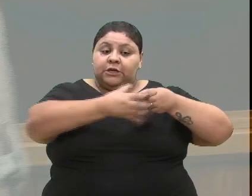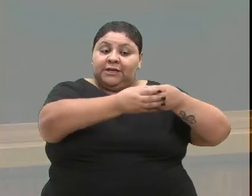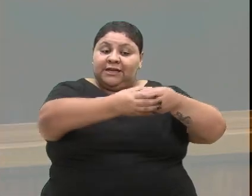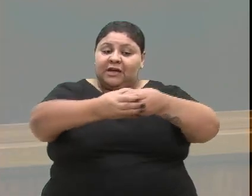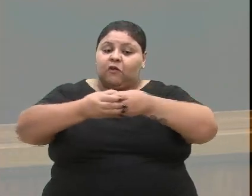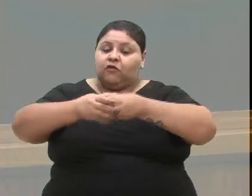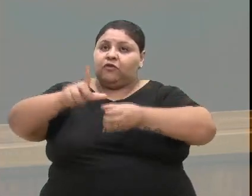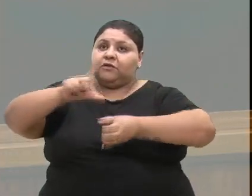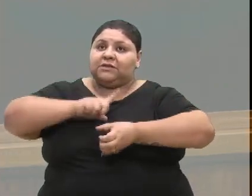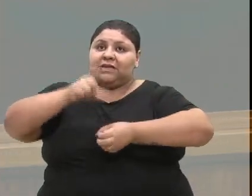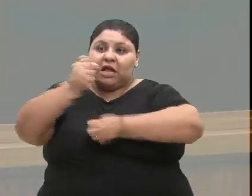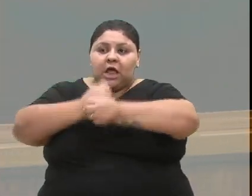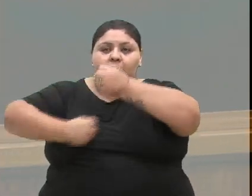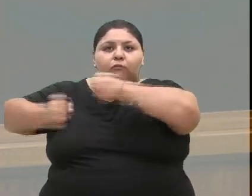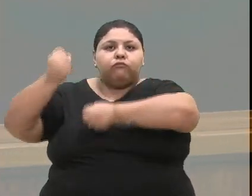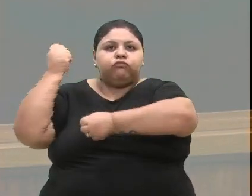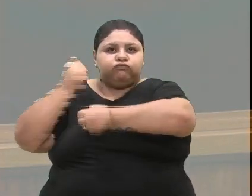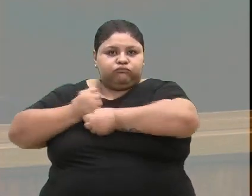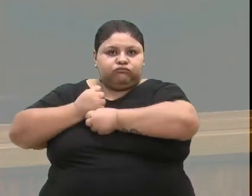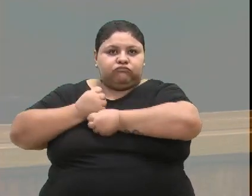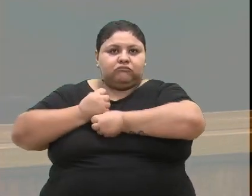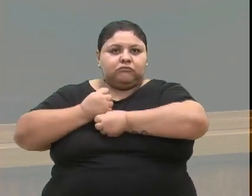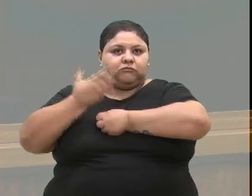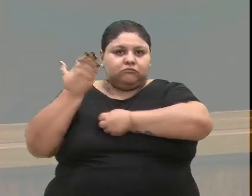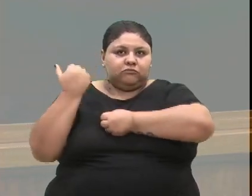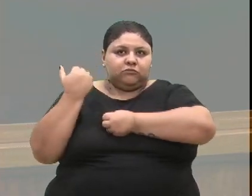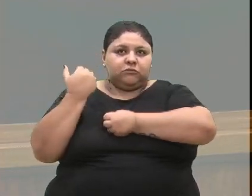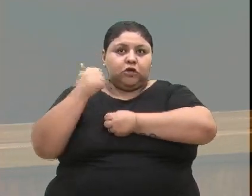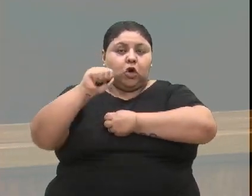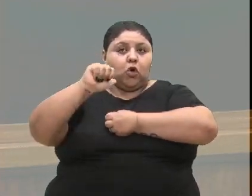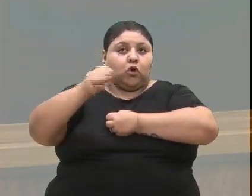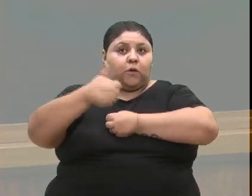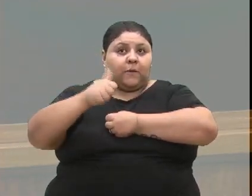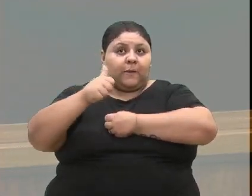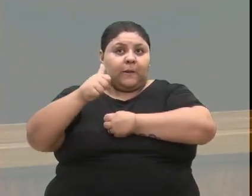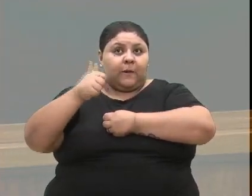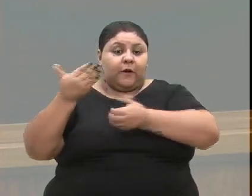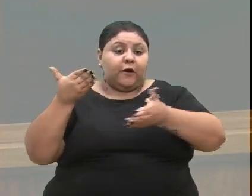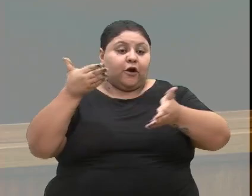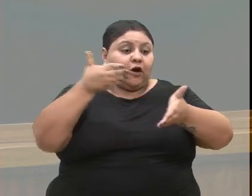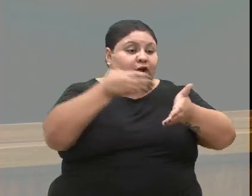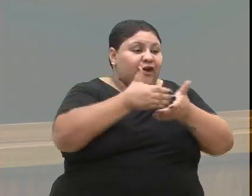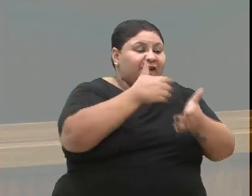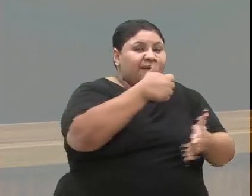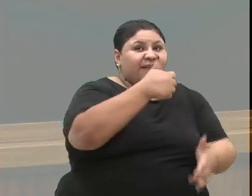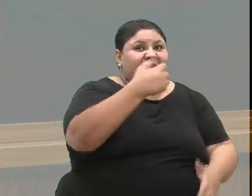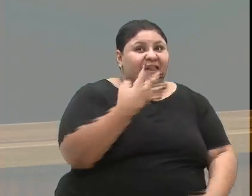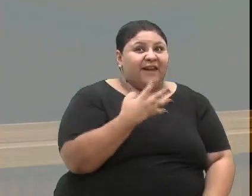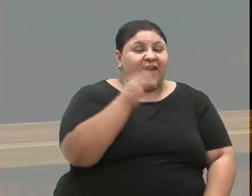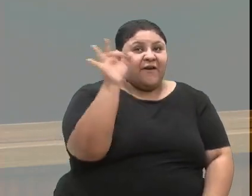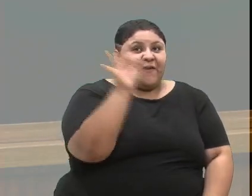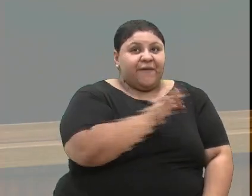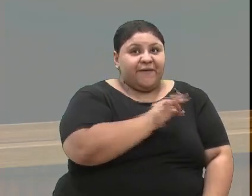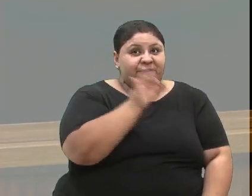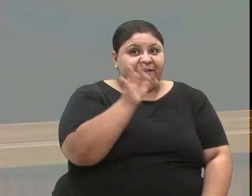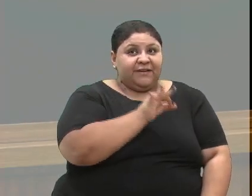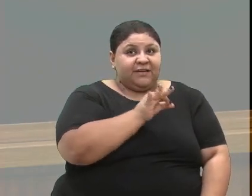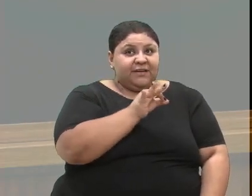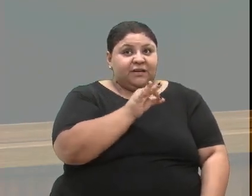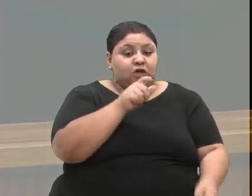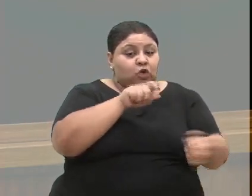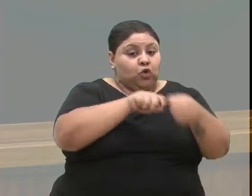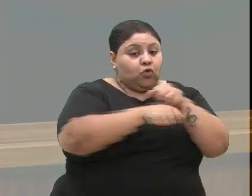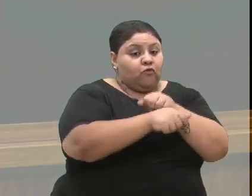teve o ano passado de 11% para 14% de contribuição do FAPS,